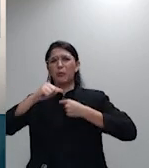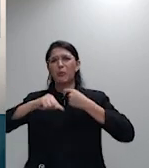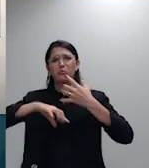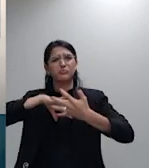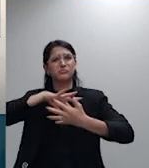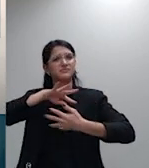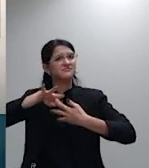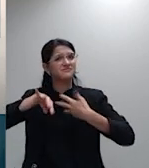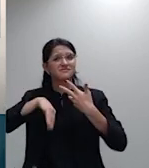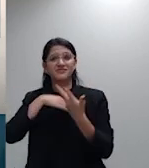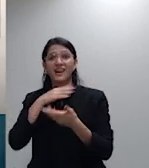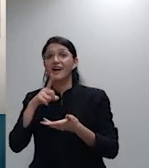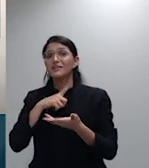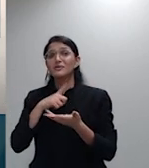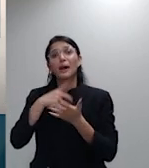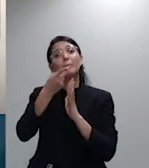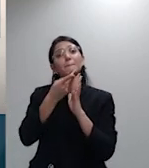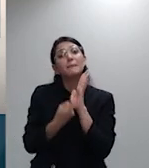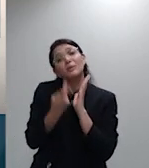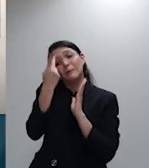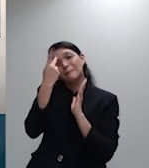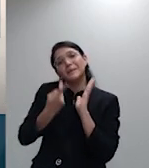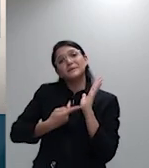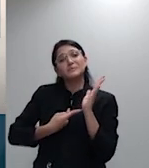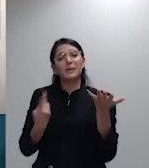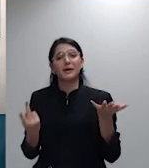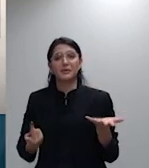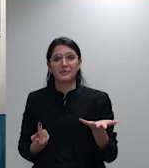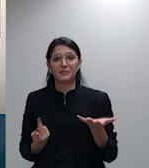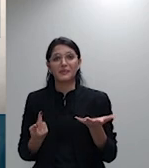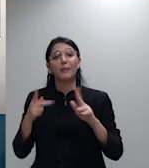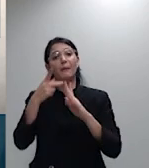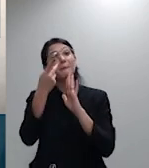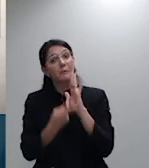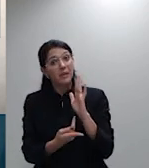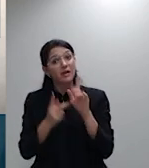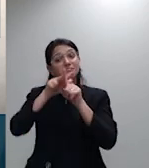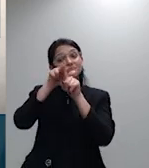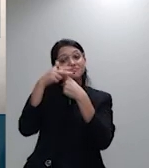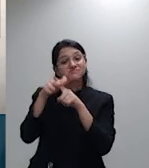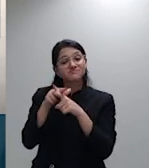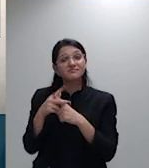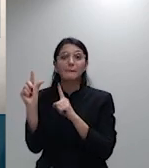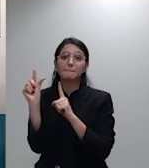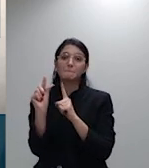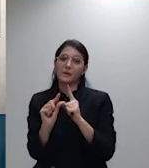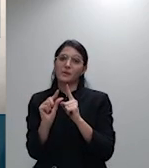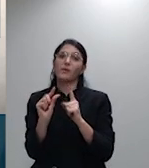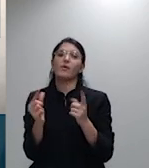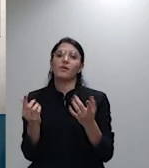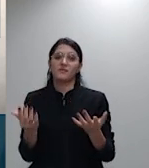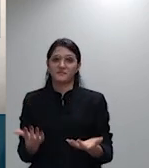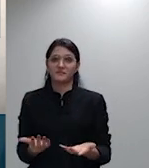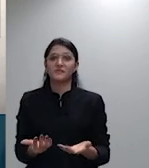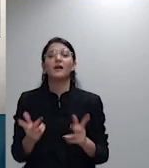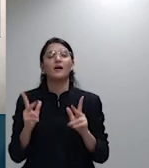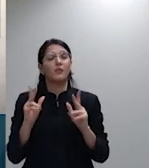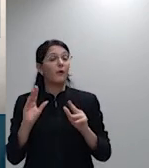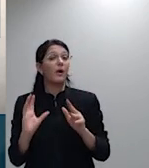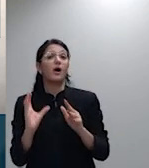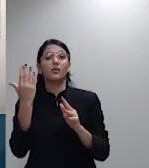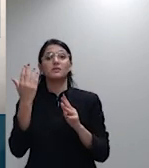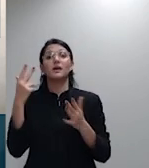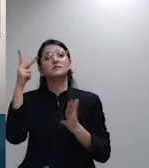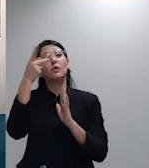individuais sistematicamente tem reajustes menores do que acontece nos planos coletivos isso é uma razão